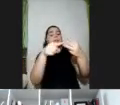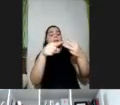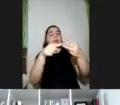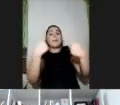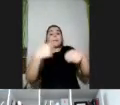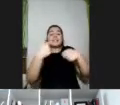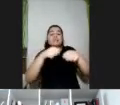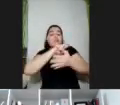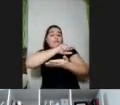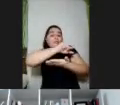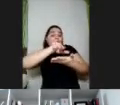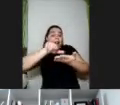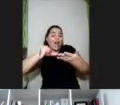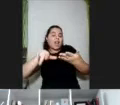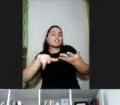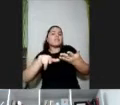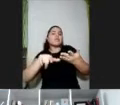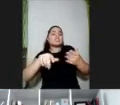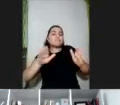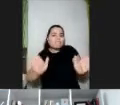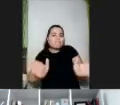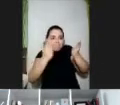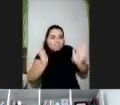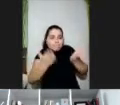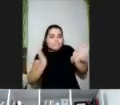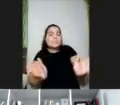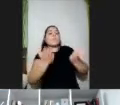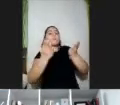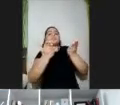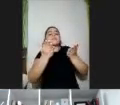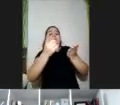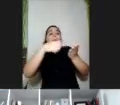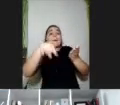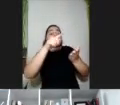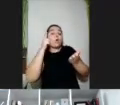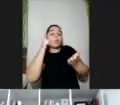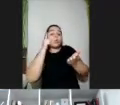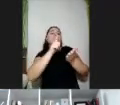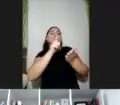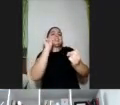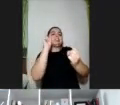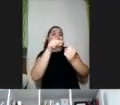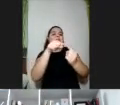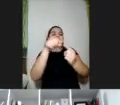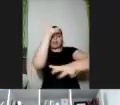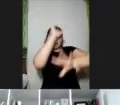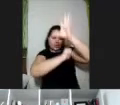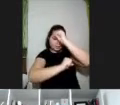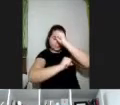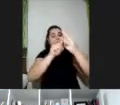formas de motivar e engajar as pessoas para que a aprendizagem possa acontecer então esses três princípios eles